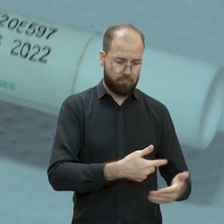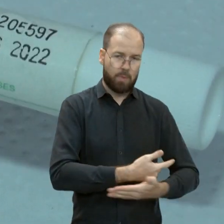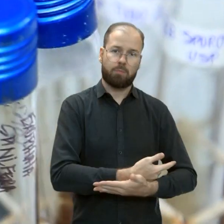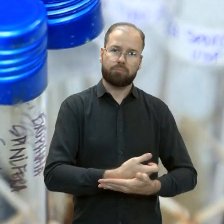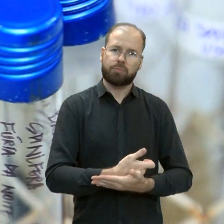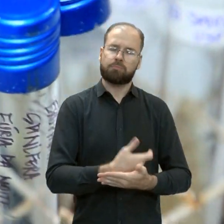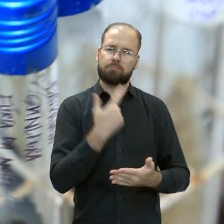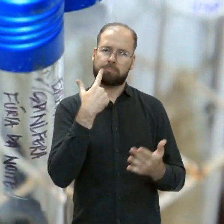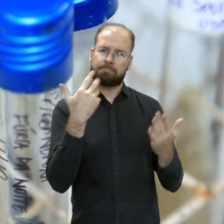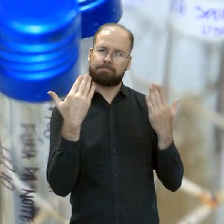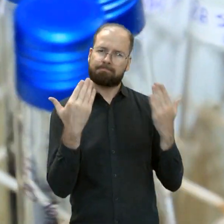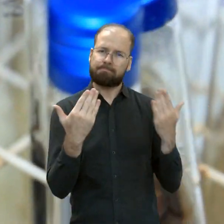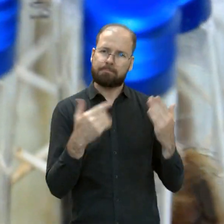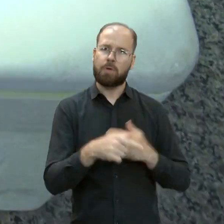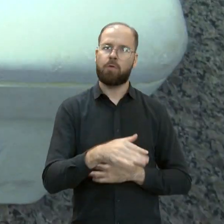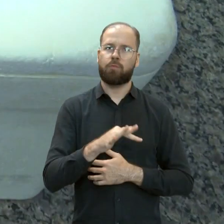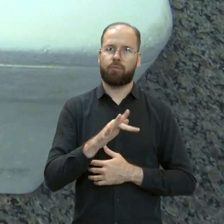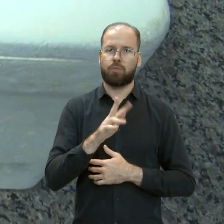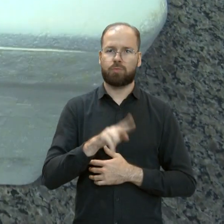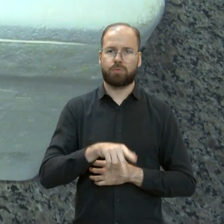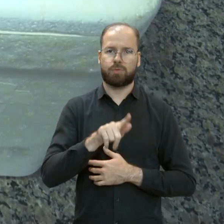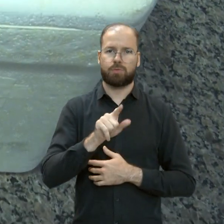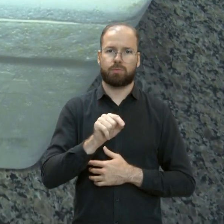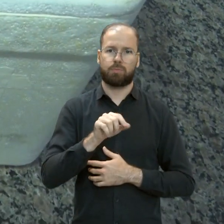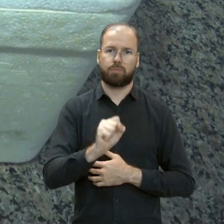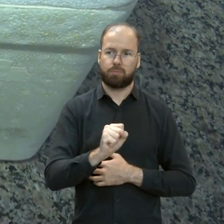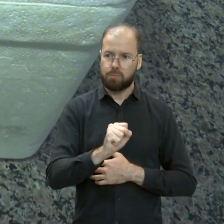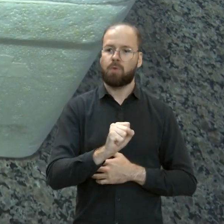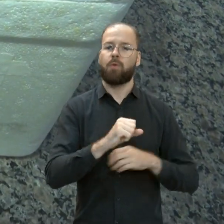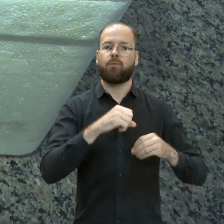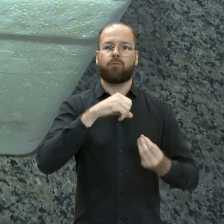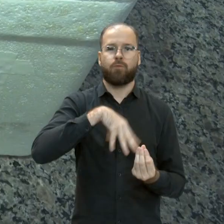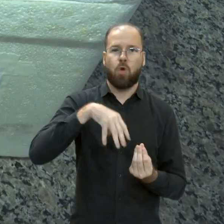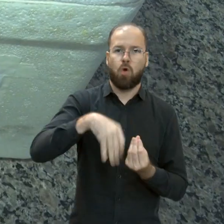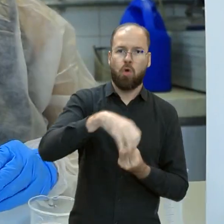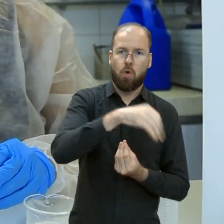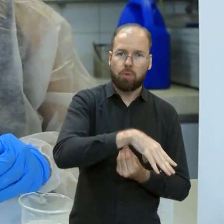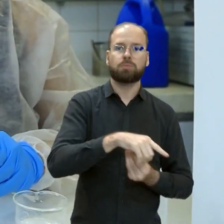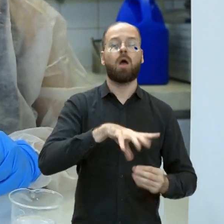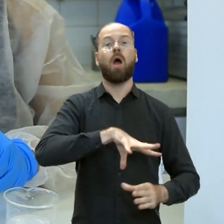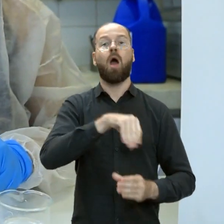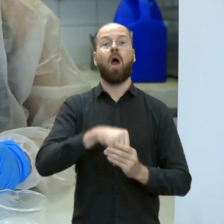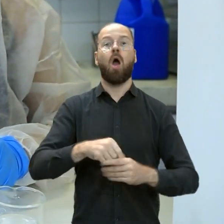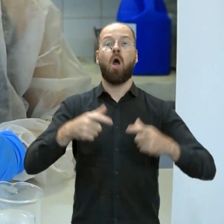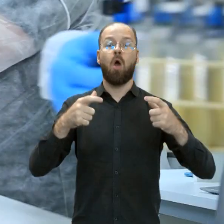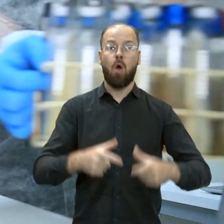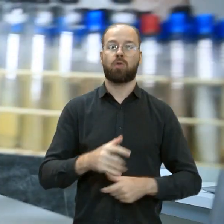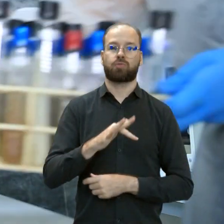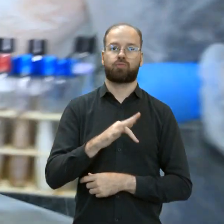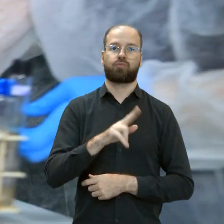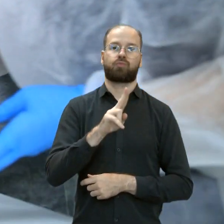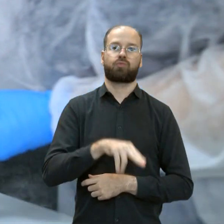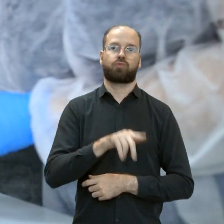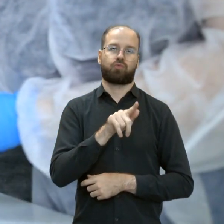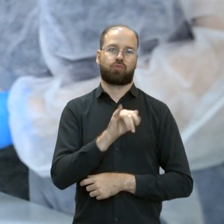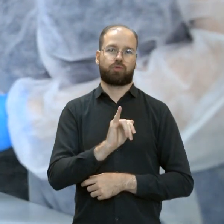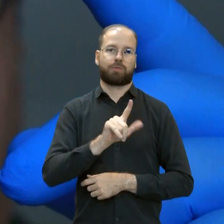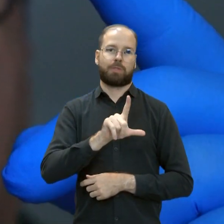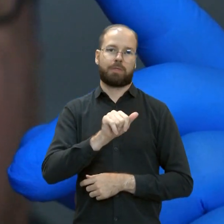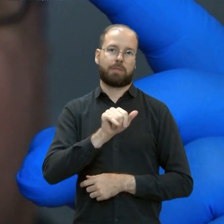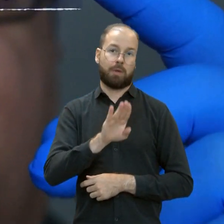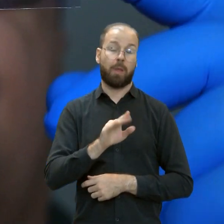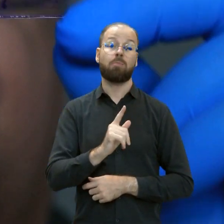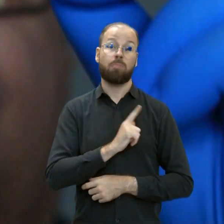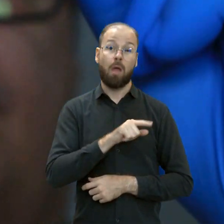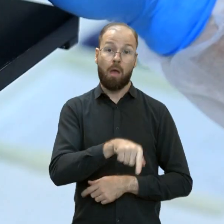fungos, mas também de micoses, são levadas até a sede do Fungilab. A equipe do laboratório tem 14 pessoas